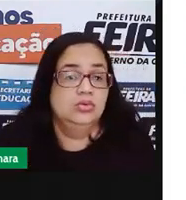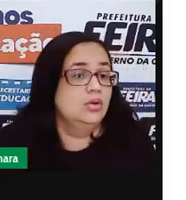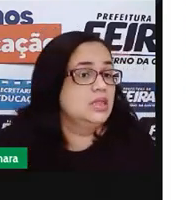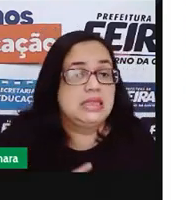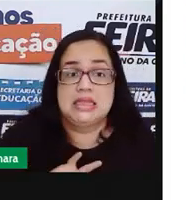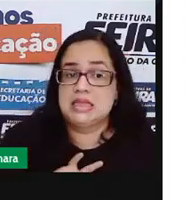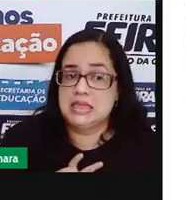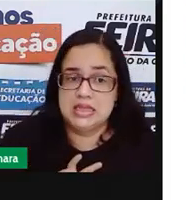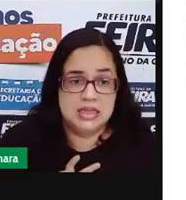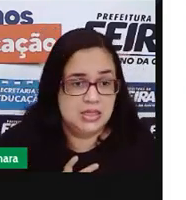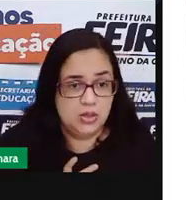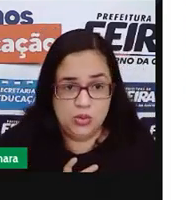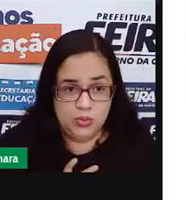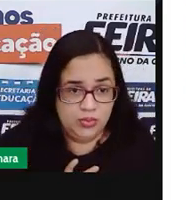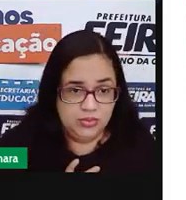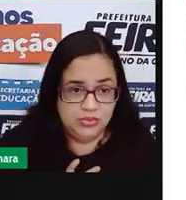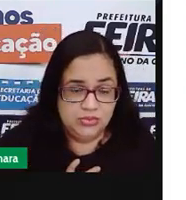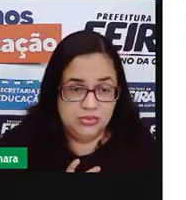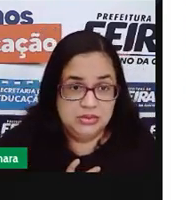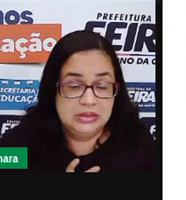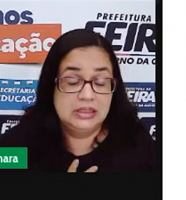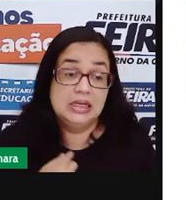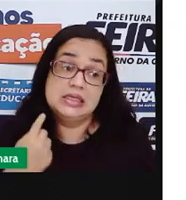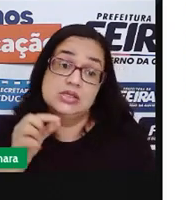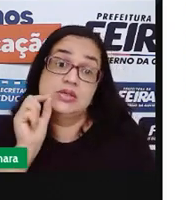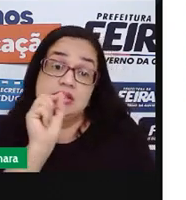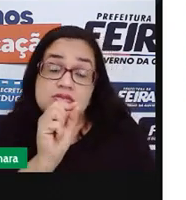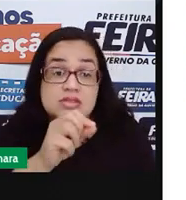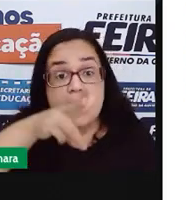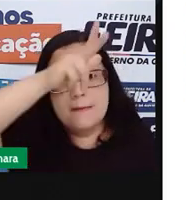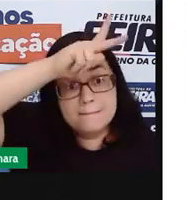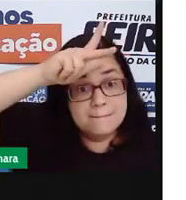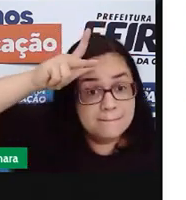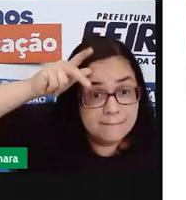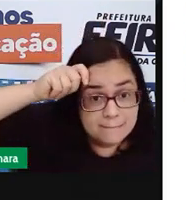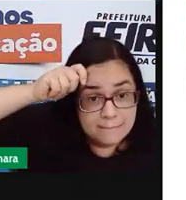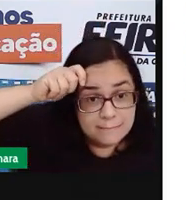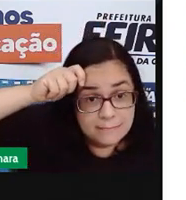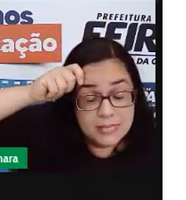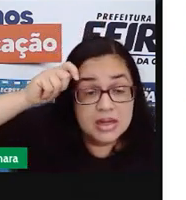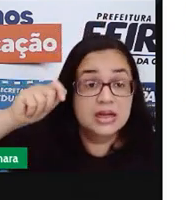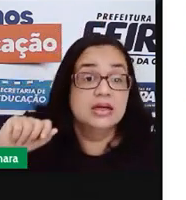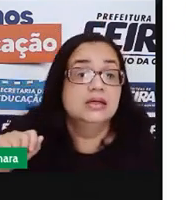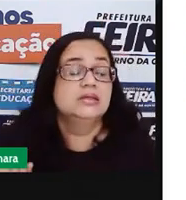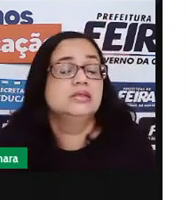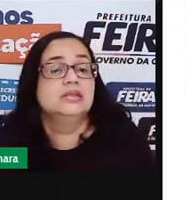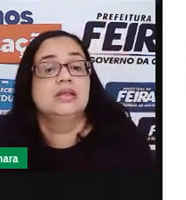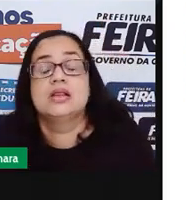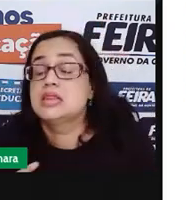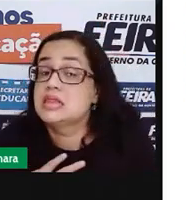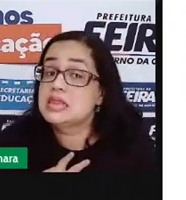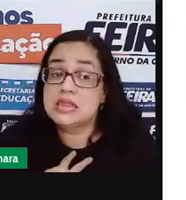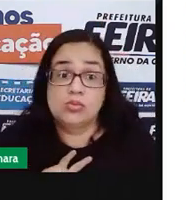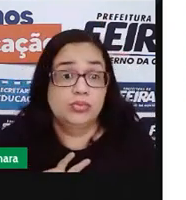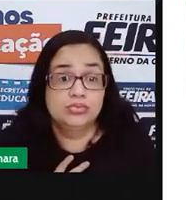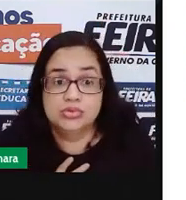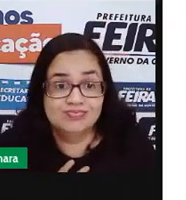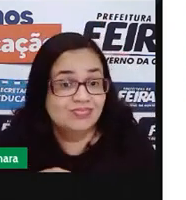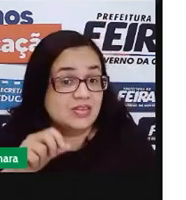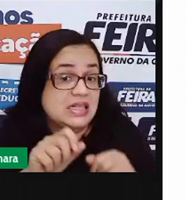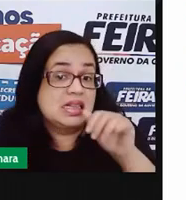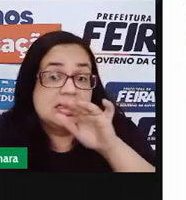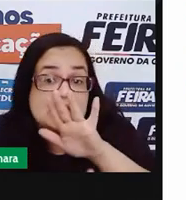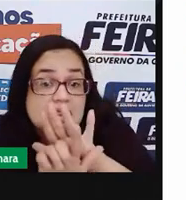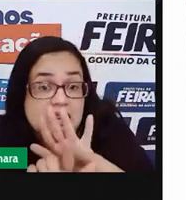Não pode. Isso é papel para a prefeitura. E não pode criar